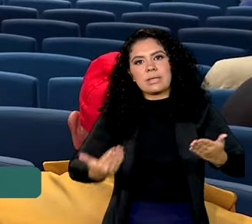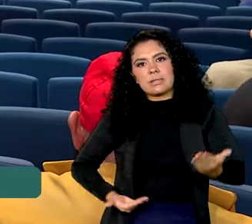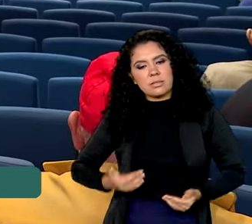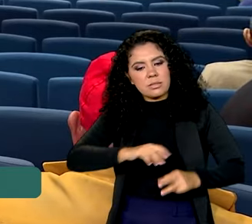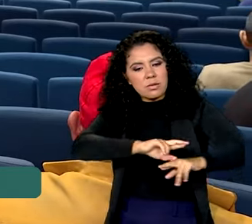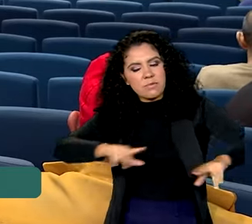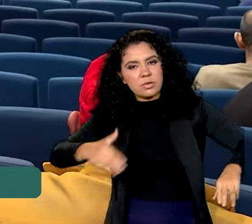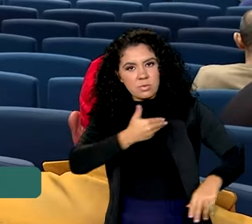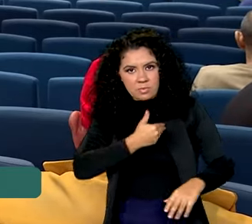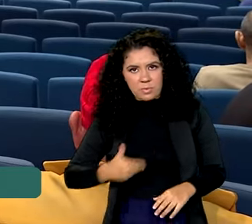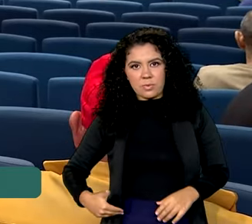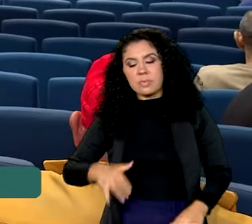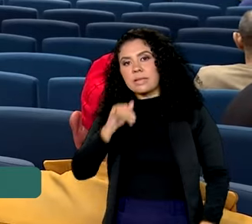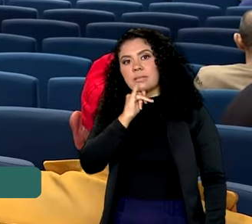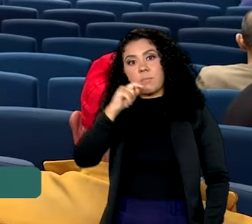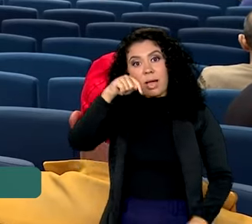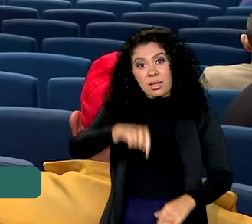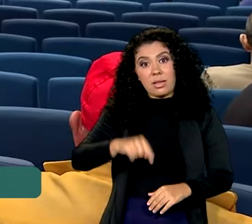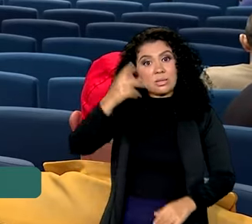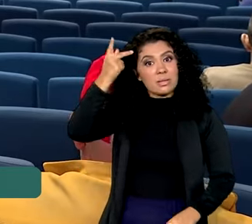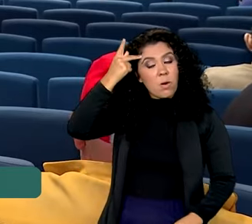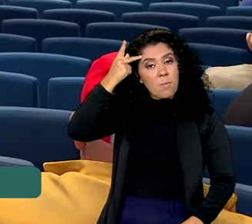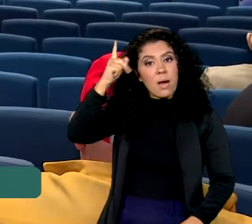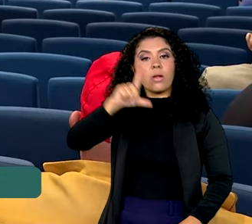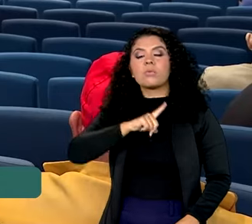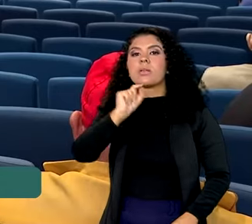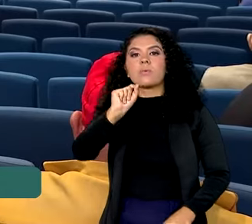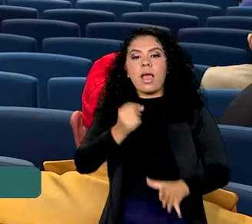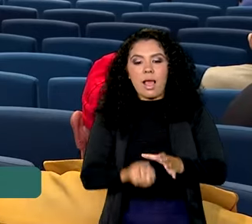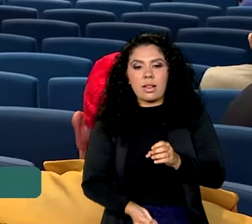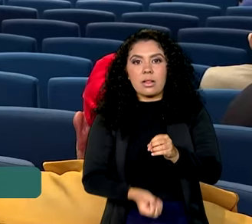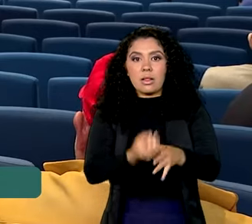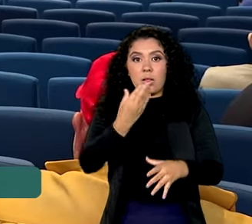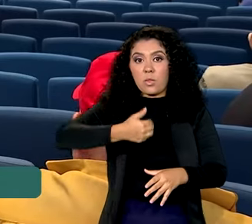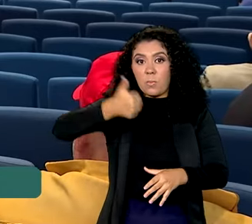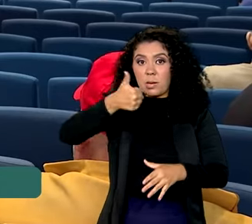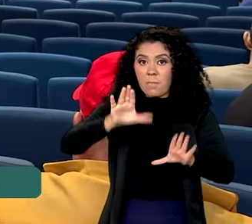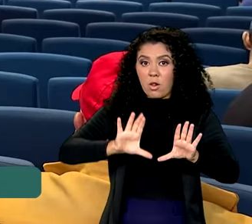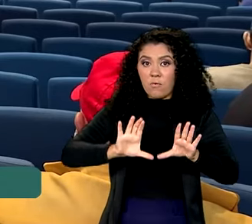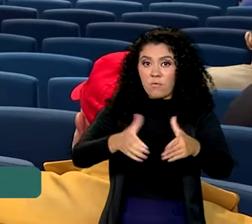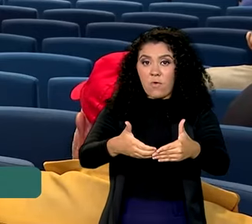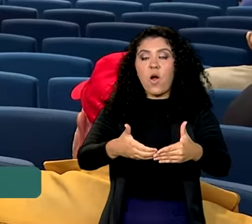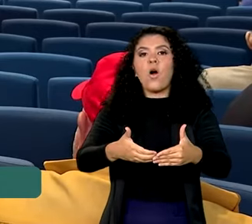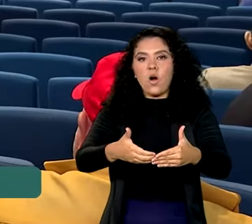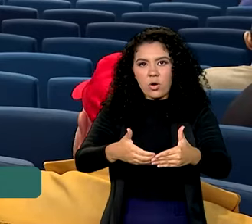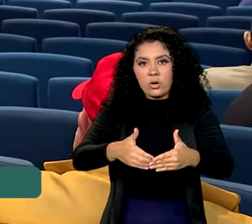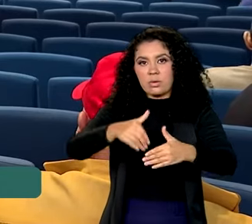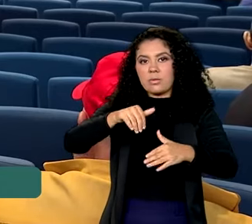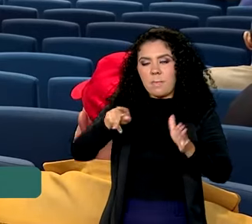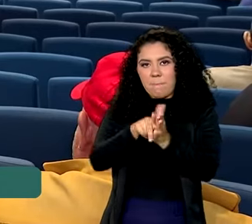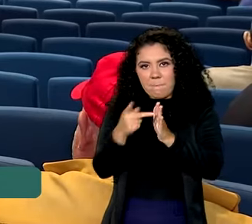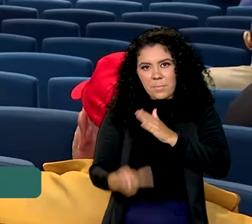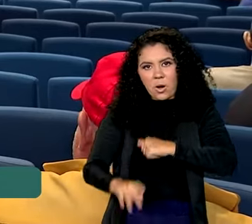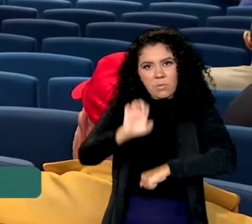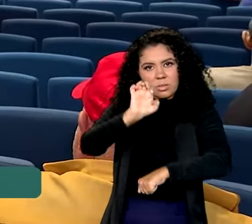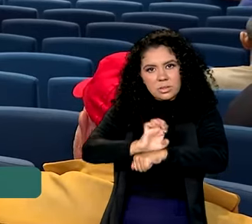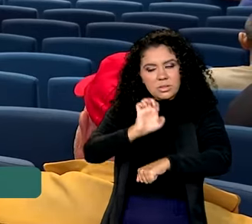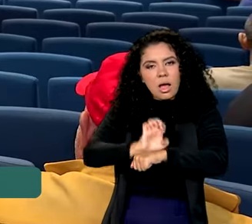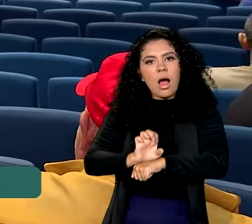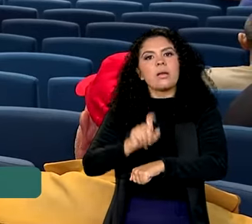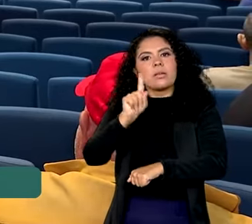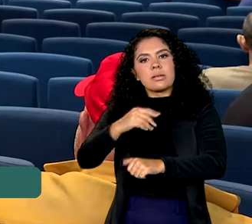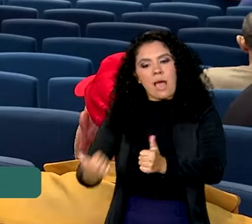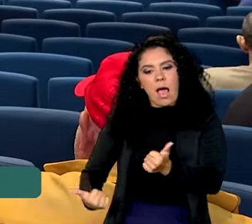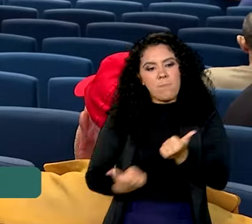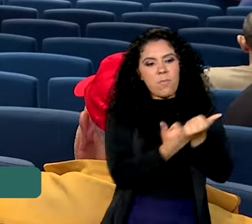acontece aqui em São Paulo, como você disse, é a instalação do primeiro fórum estadual de apoio a esse